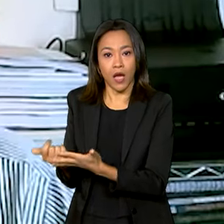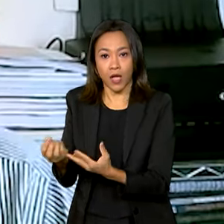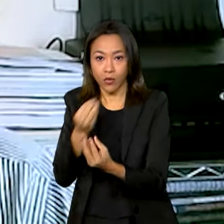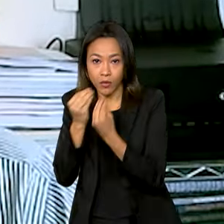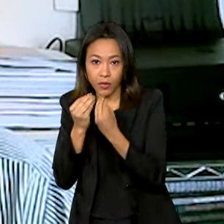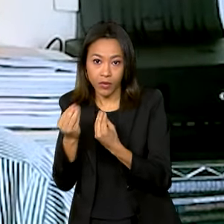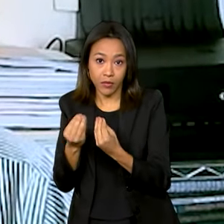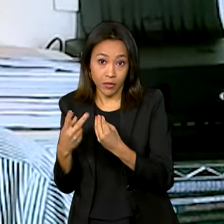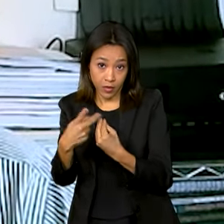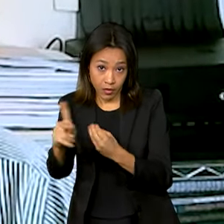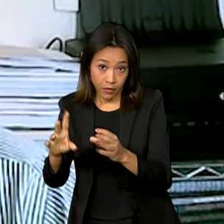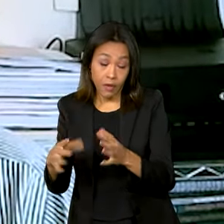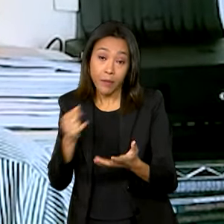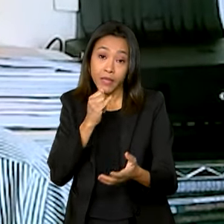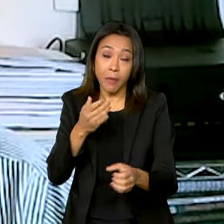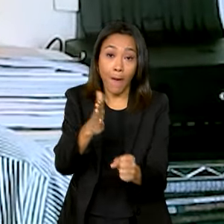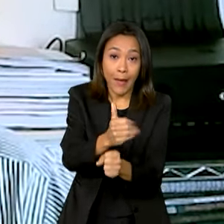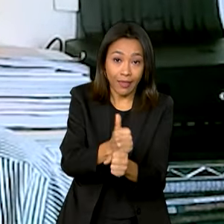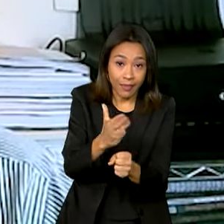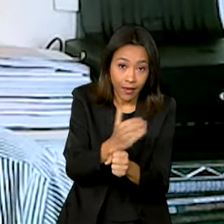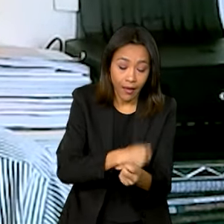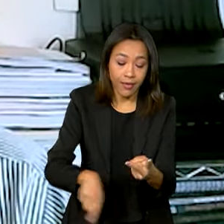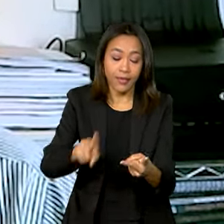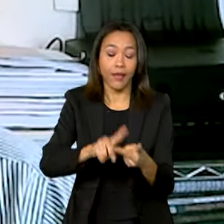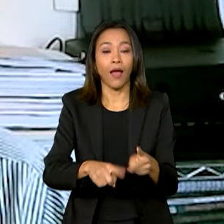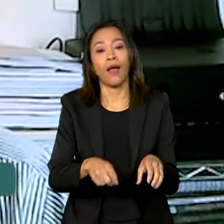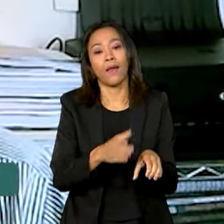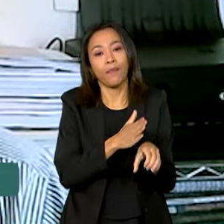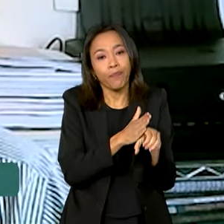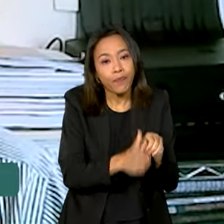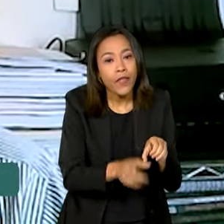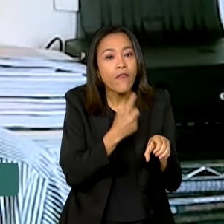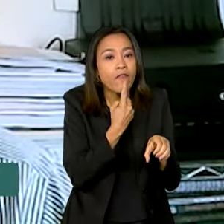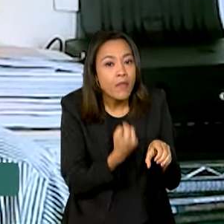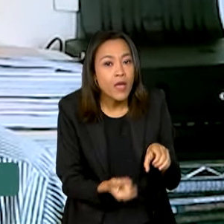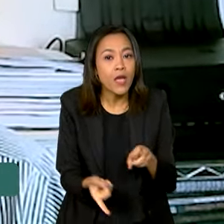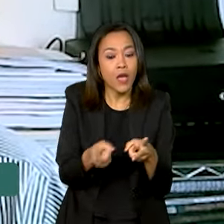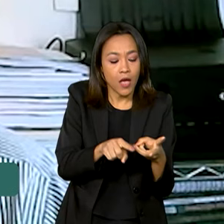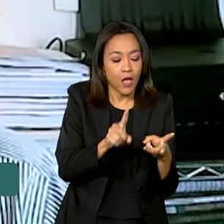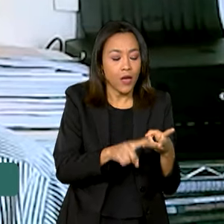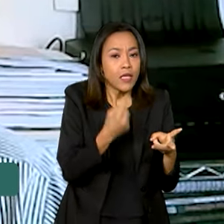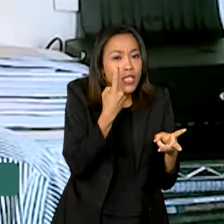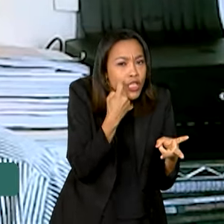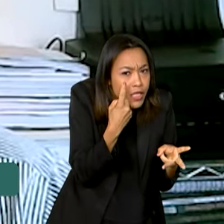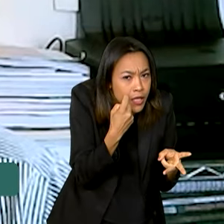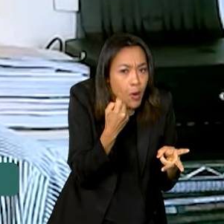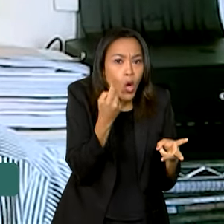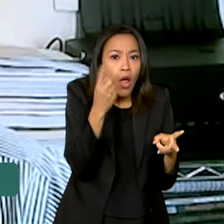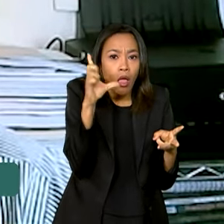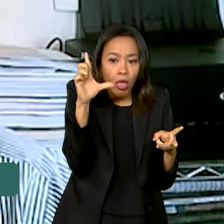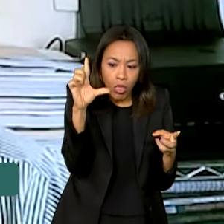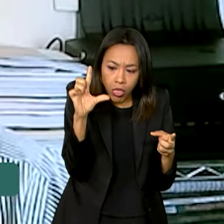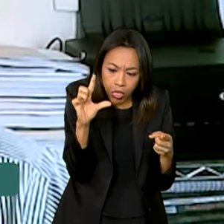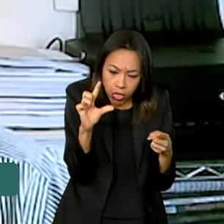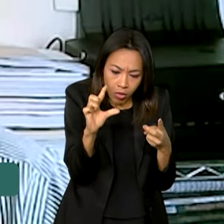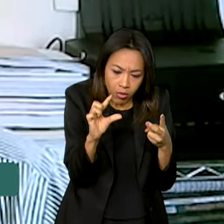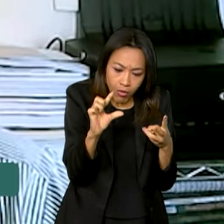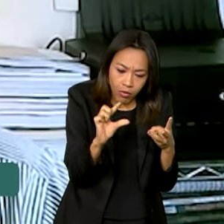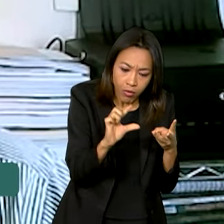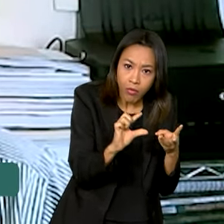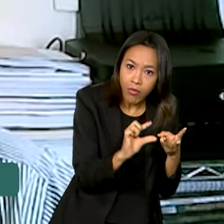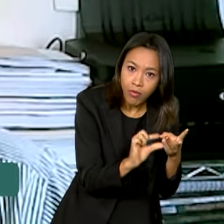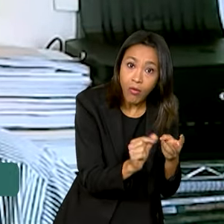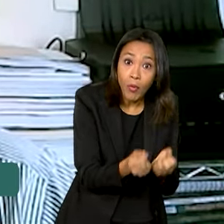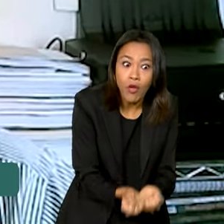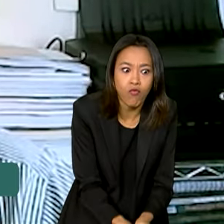agosto, os preços da batata inglesa, do tomate e também da cebola continuaram em queda por conta de uma maior